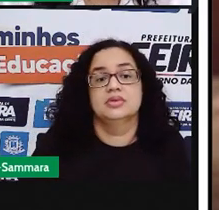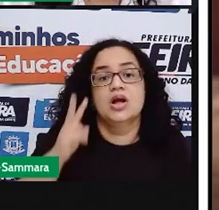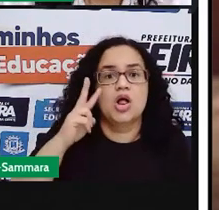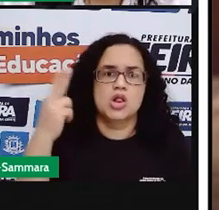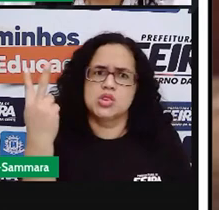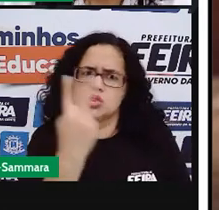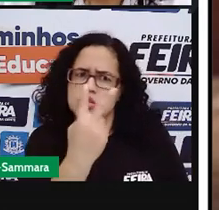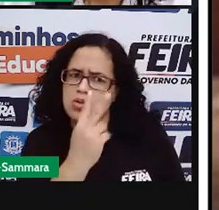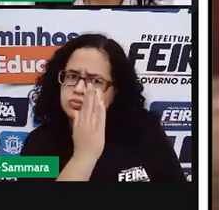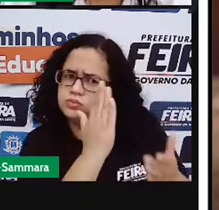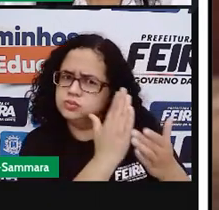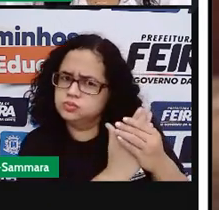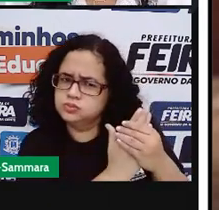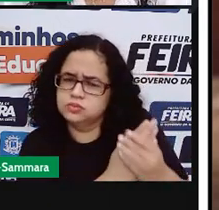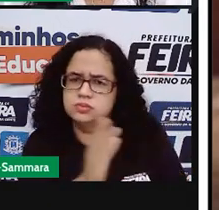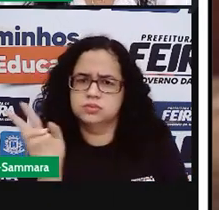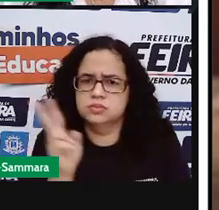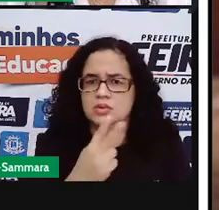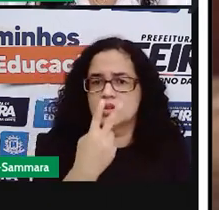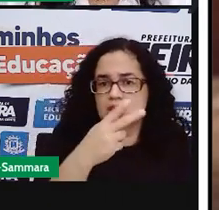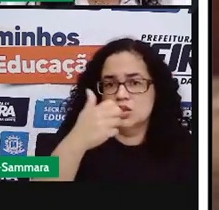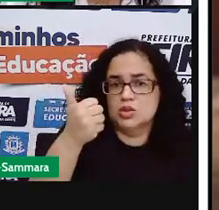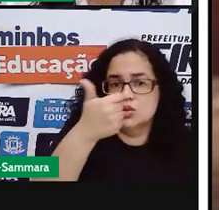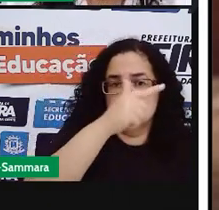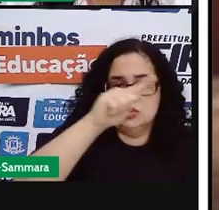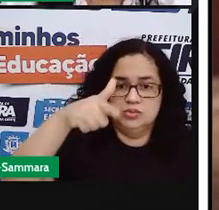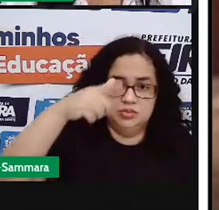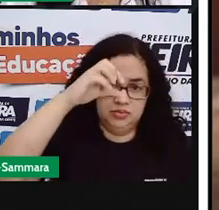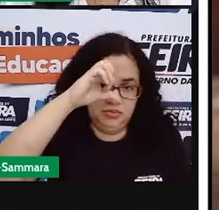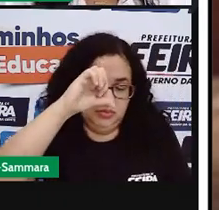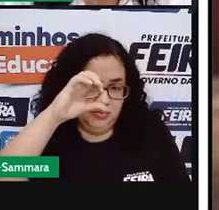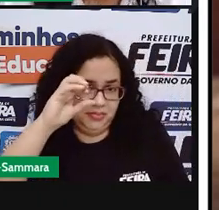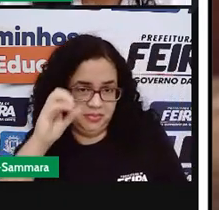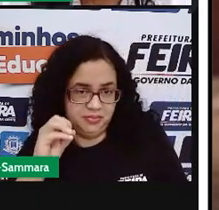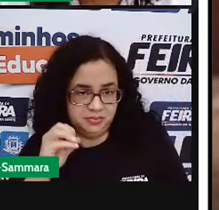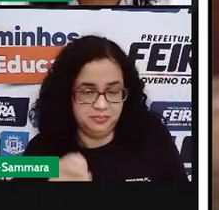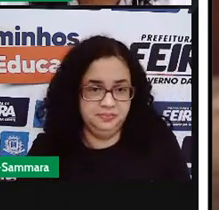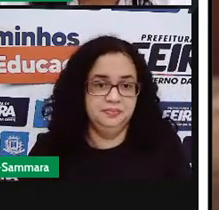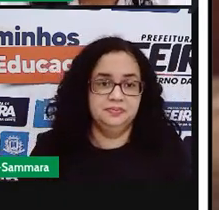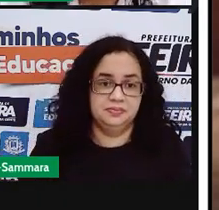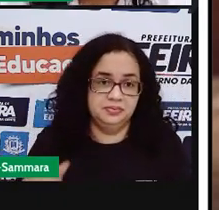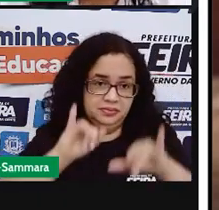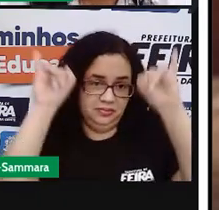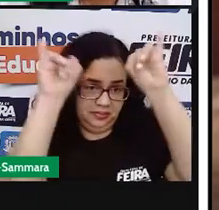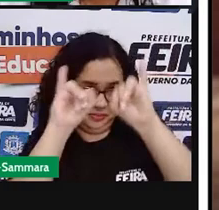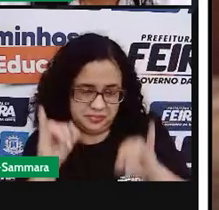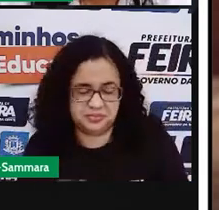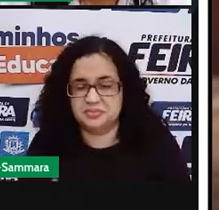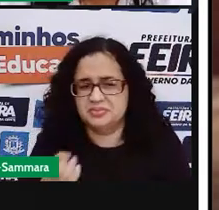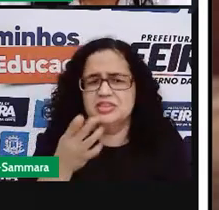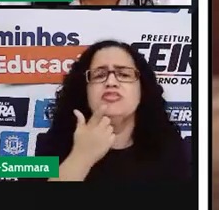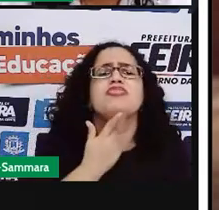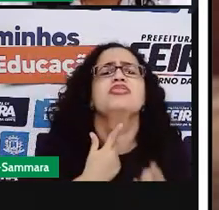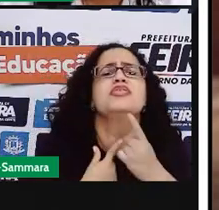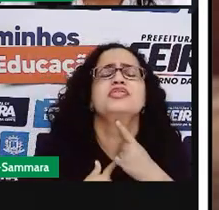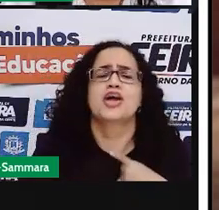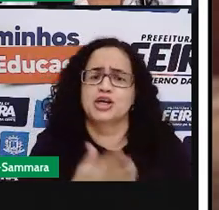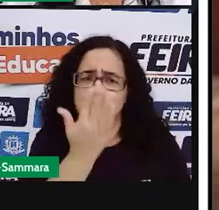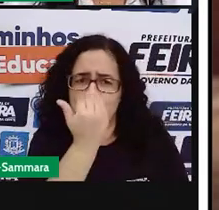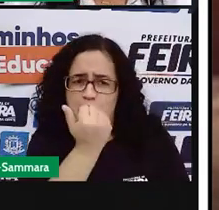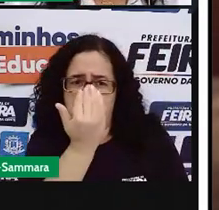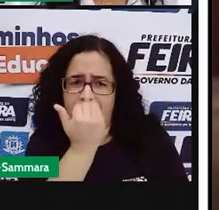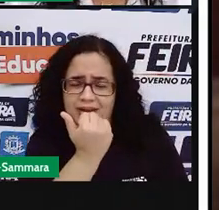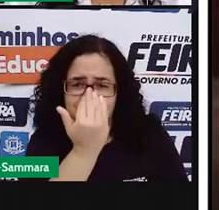Dois pop-subs por R$ 12,90. Essas imagens dão vontade da gente comer, não é verdade?